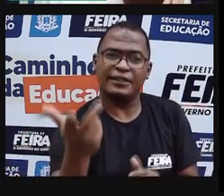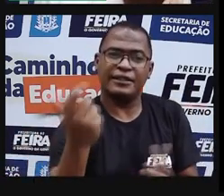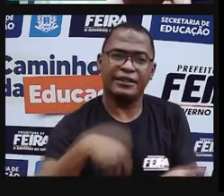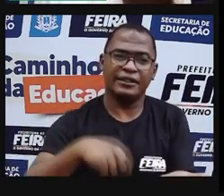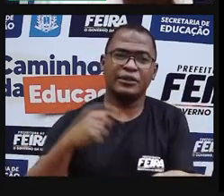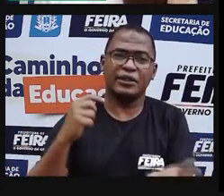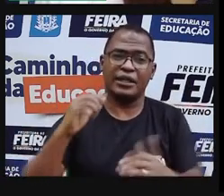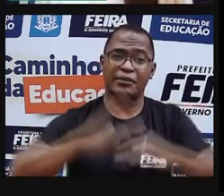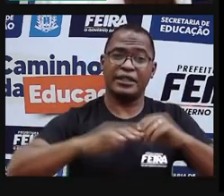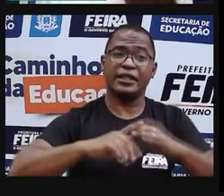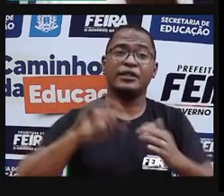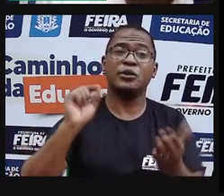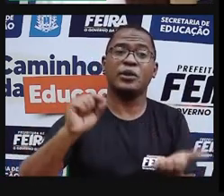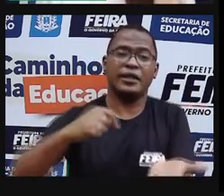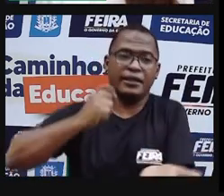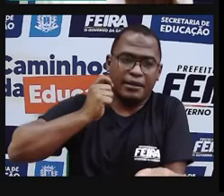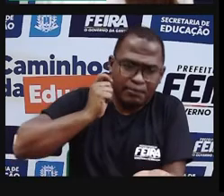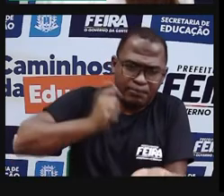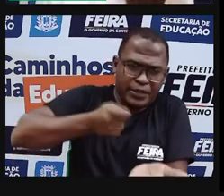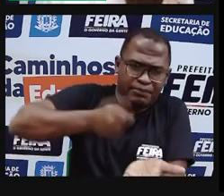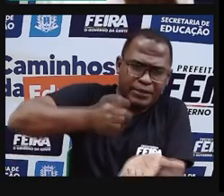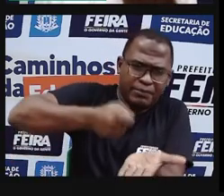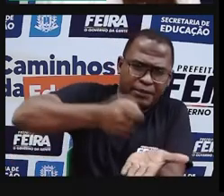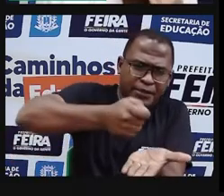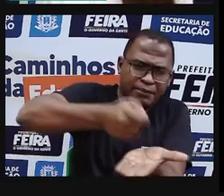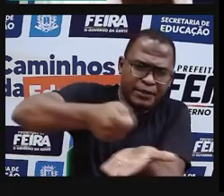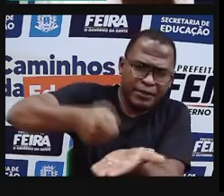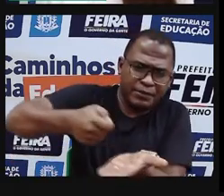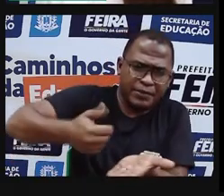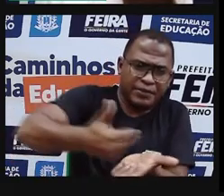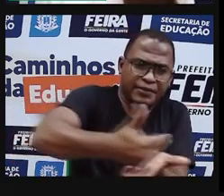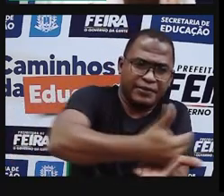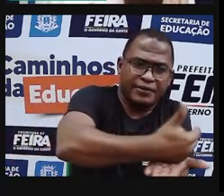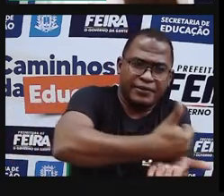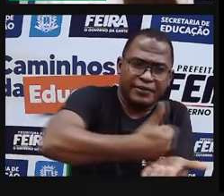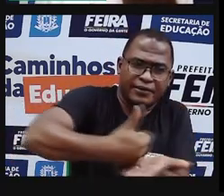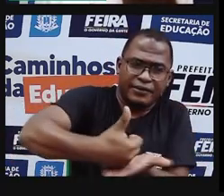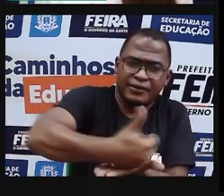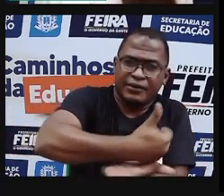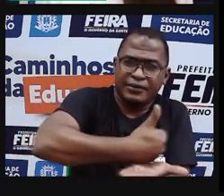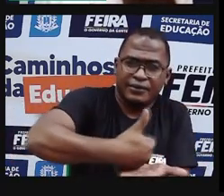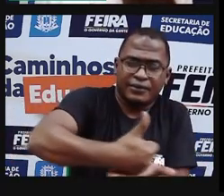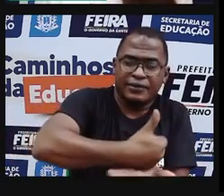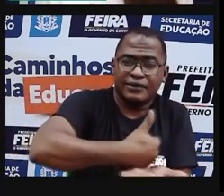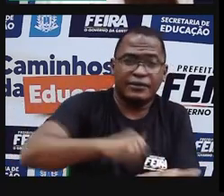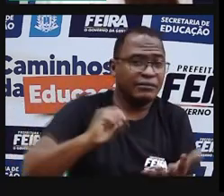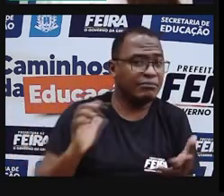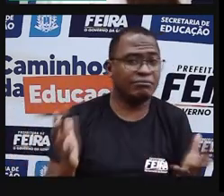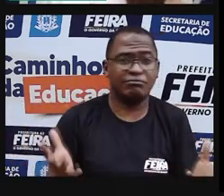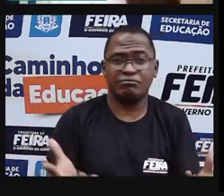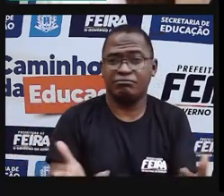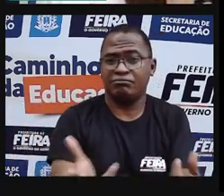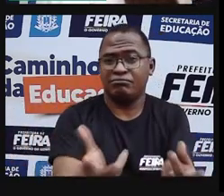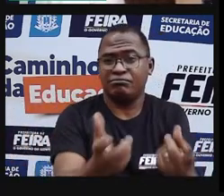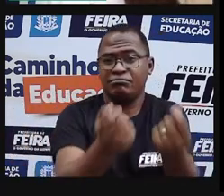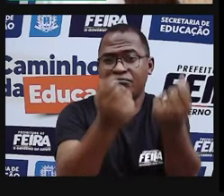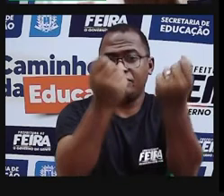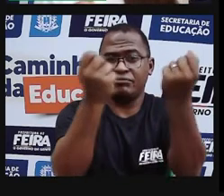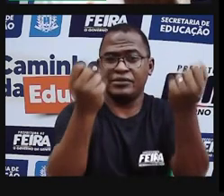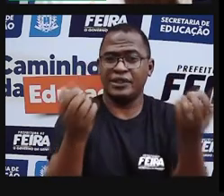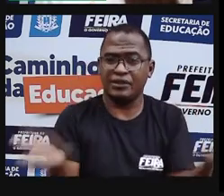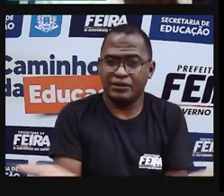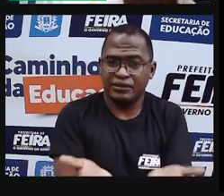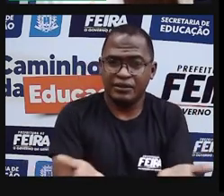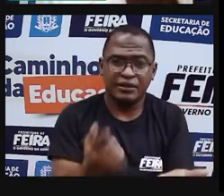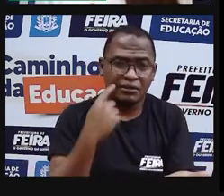A técnica, o talento, a precisão, a coordenação que eles têm para fazer esse trabalho na madeira. Então, é digno de